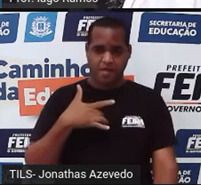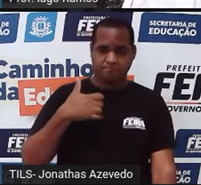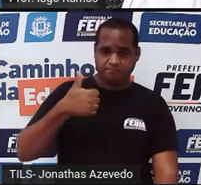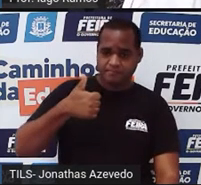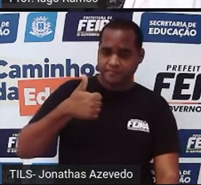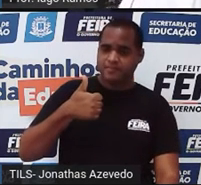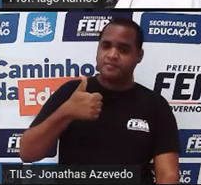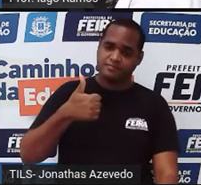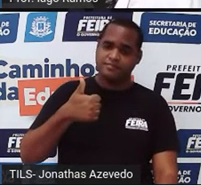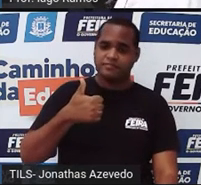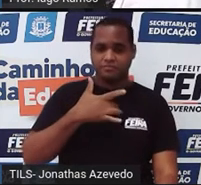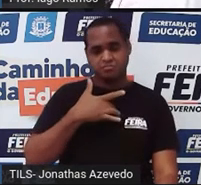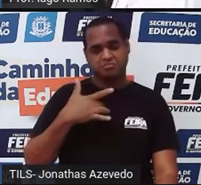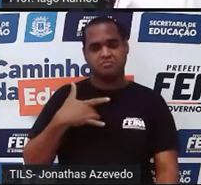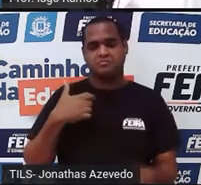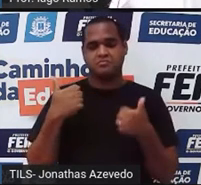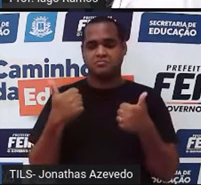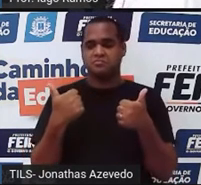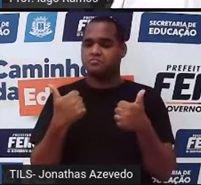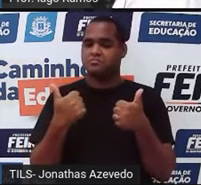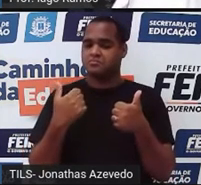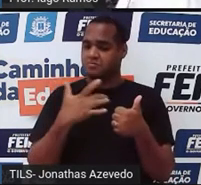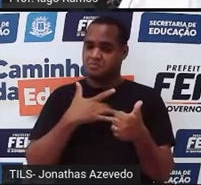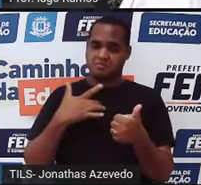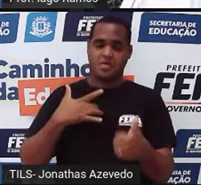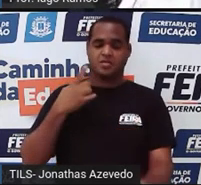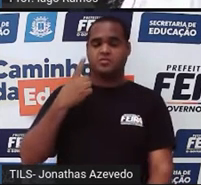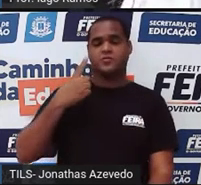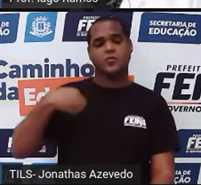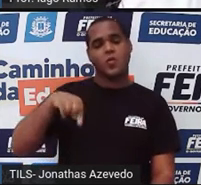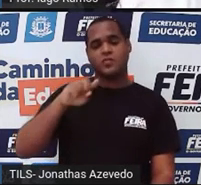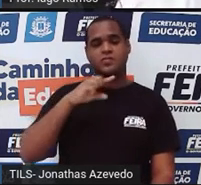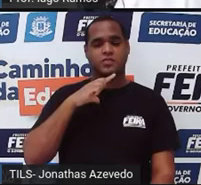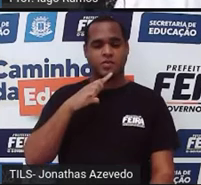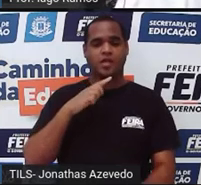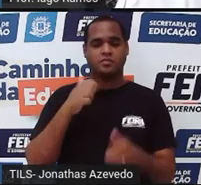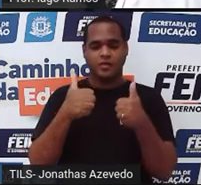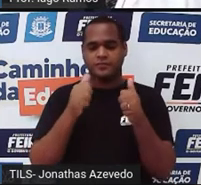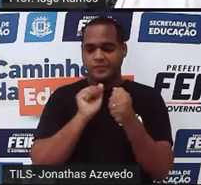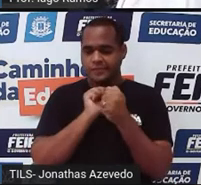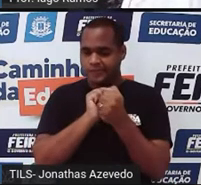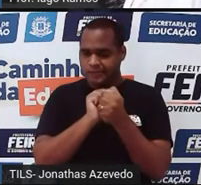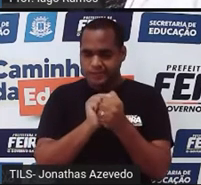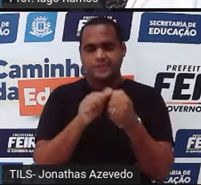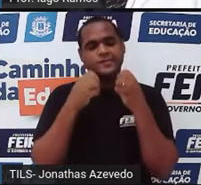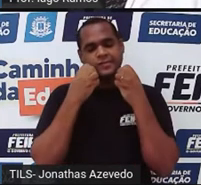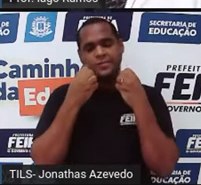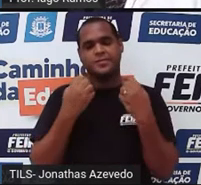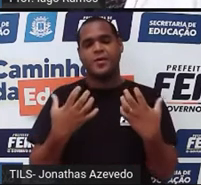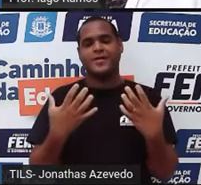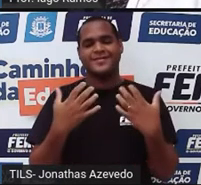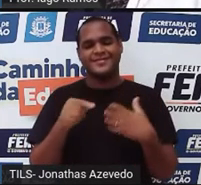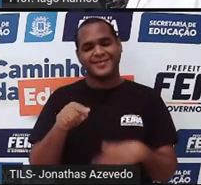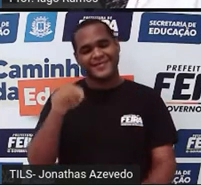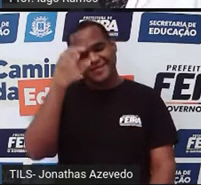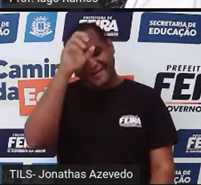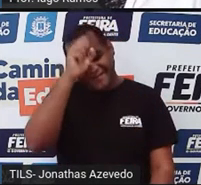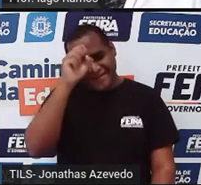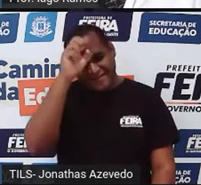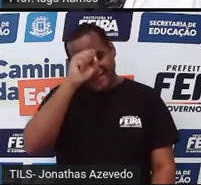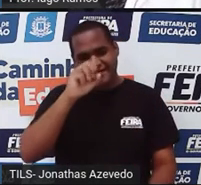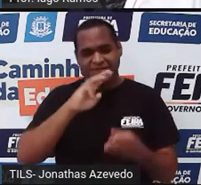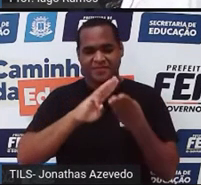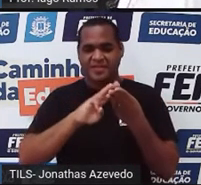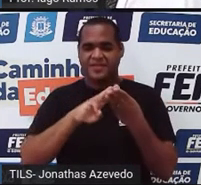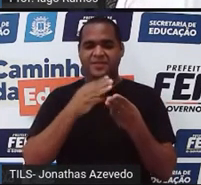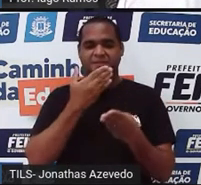outro lado? Tudo bem comigo aqui? Tudo bem conosco aqui? Vamos lá, juntos, aprender matemática do melhor